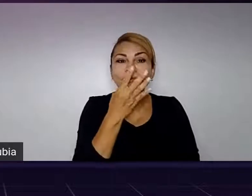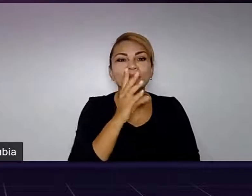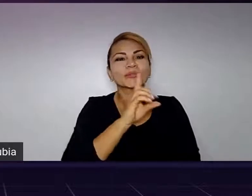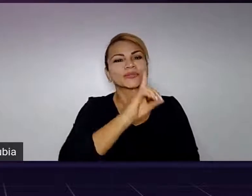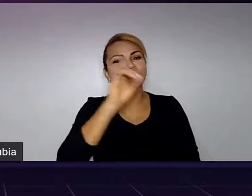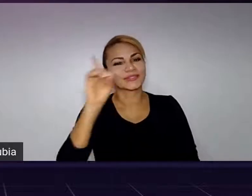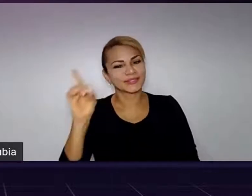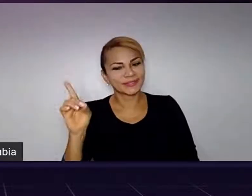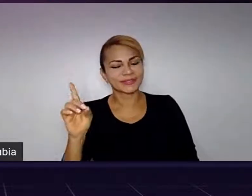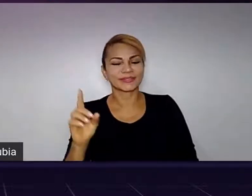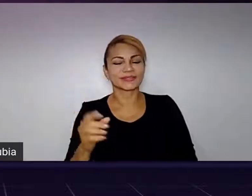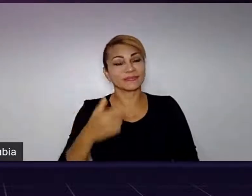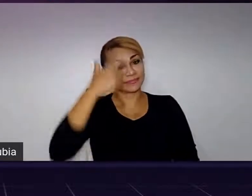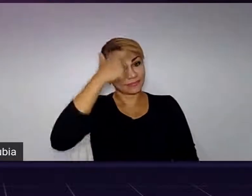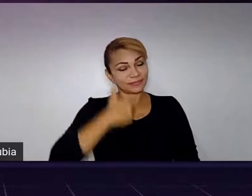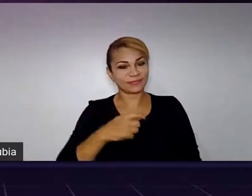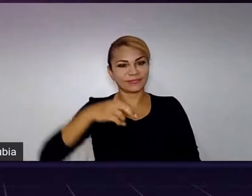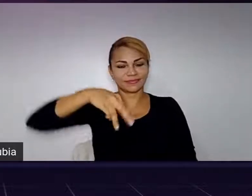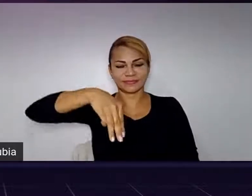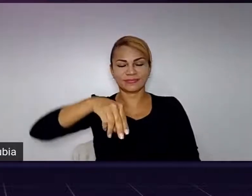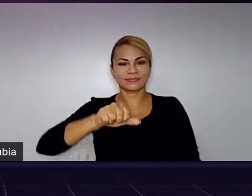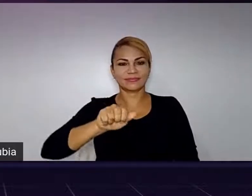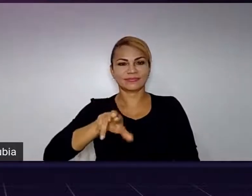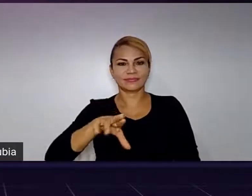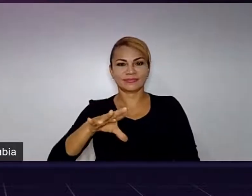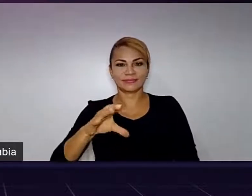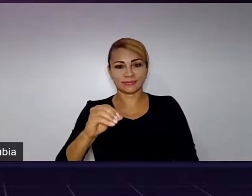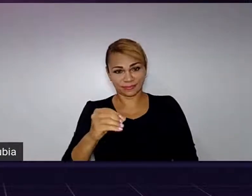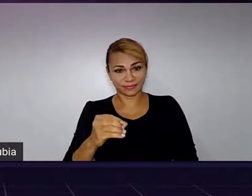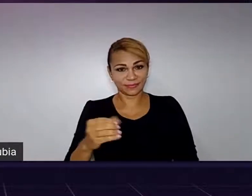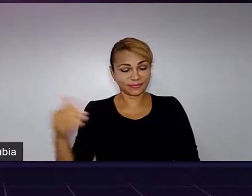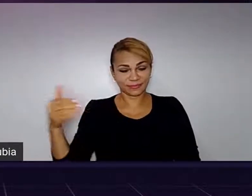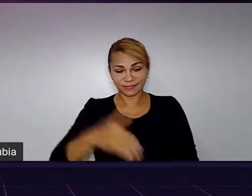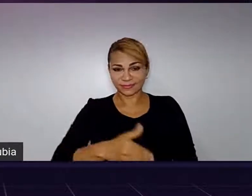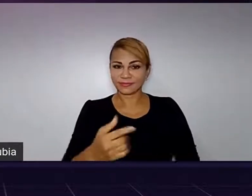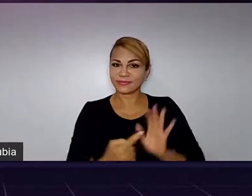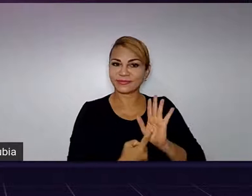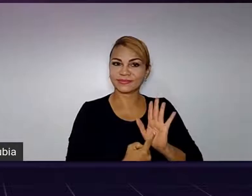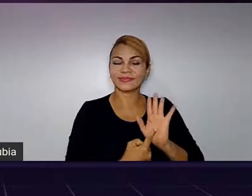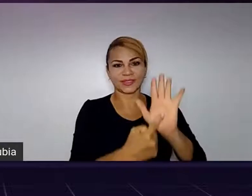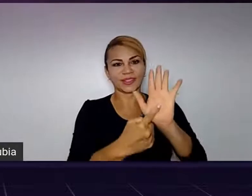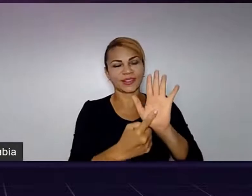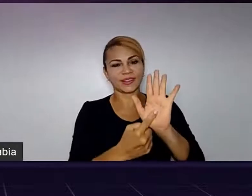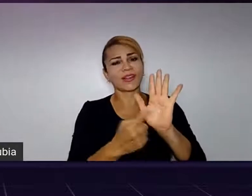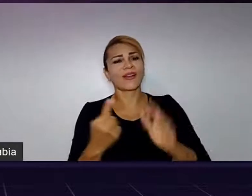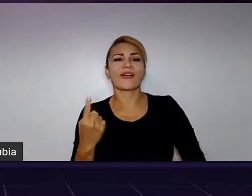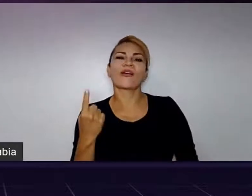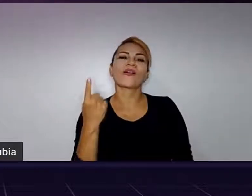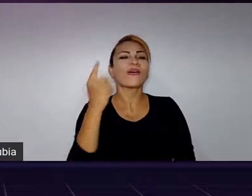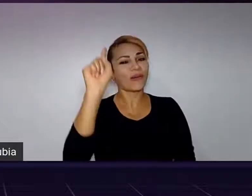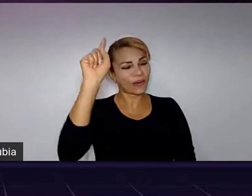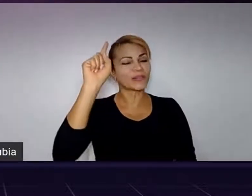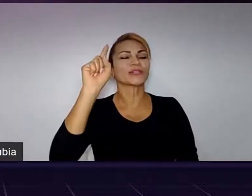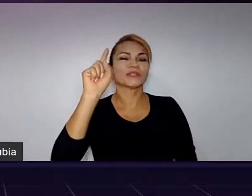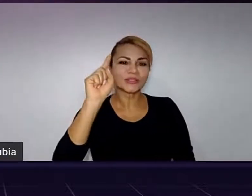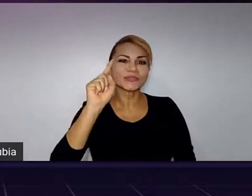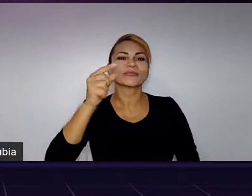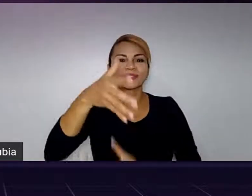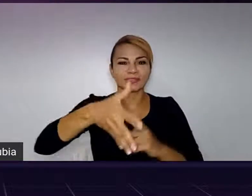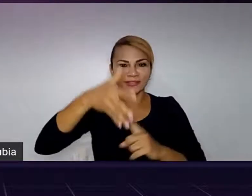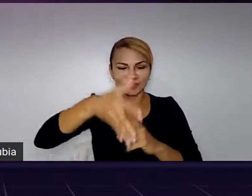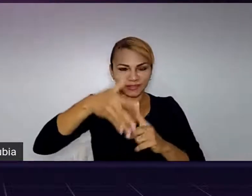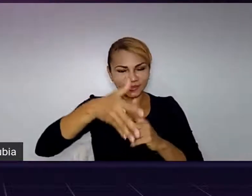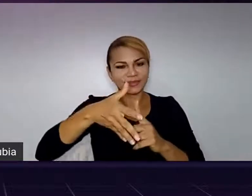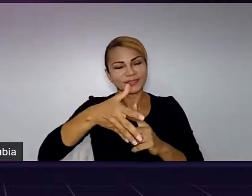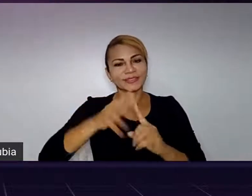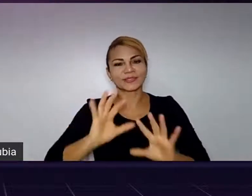Sou Mário Sérgio, estou aqui hoje para apresentar a última keynote dessa parte de palestras na Python Brasil. Então,